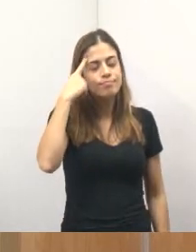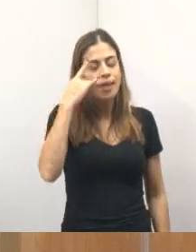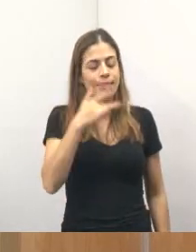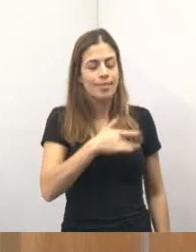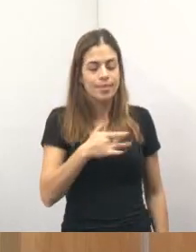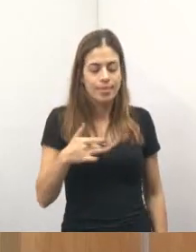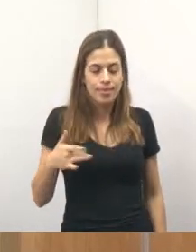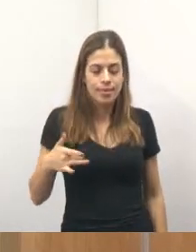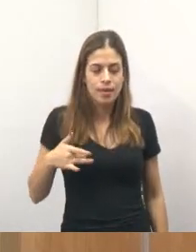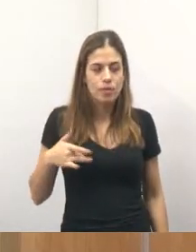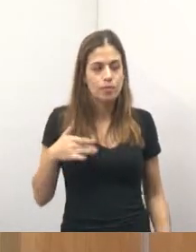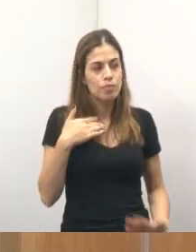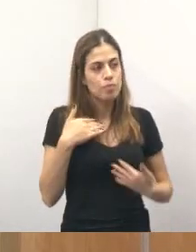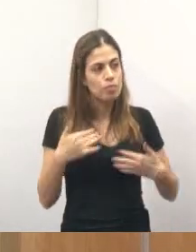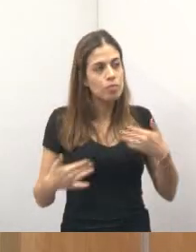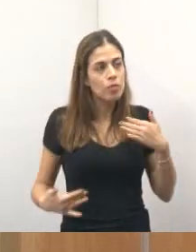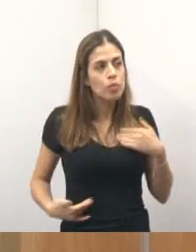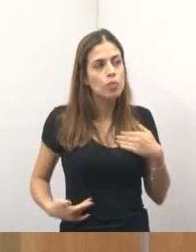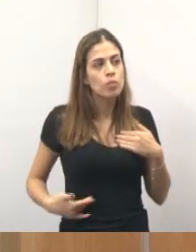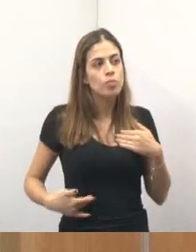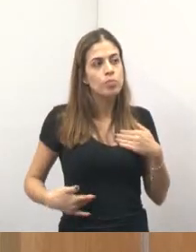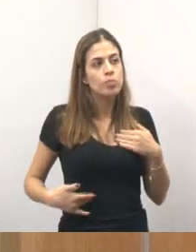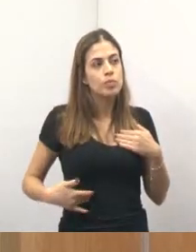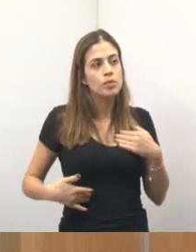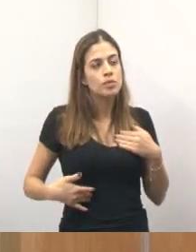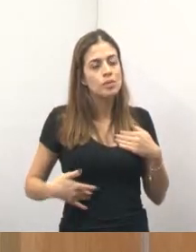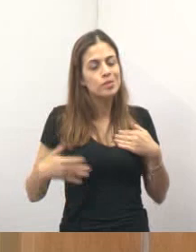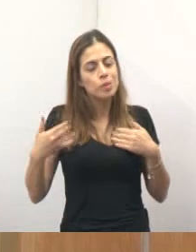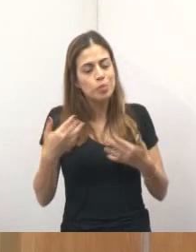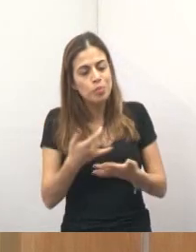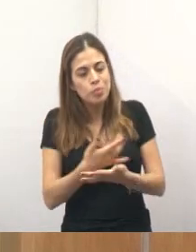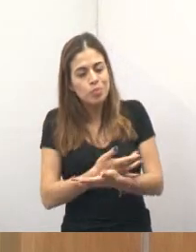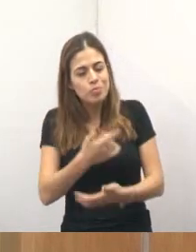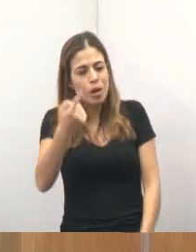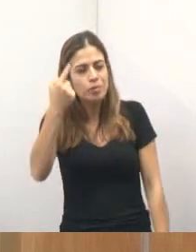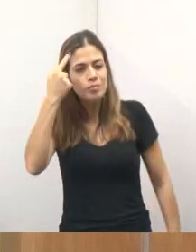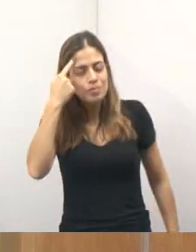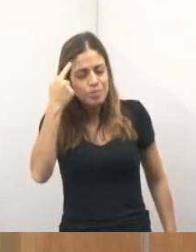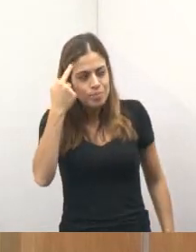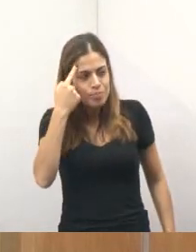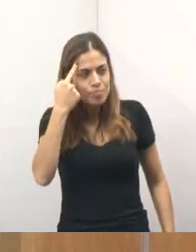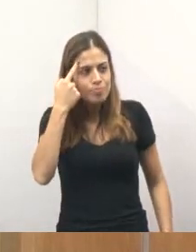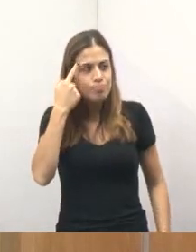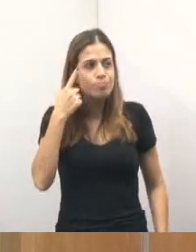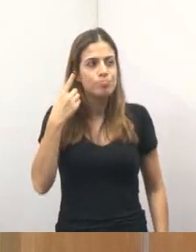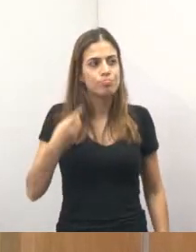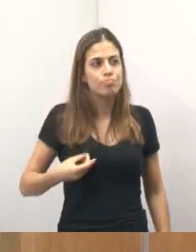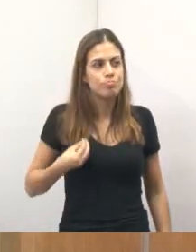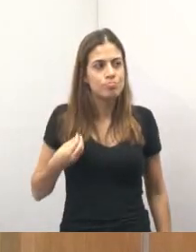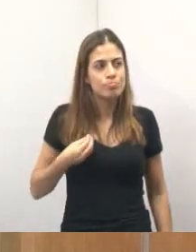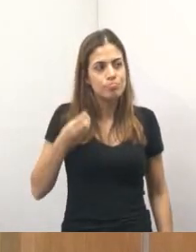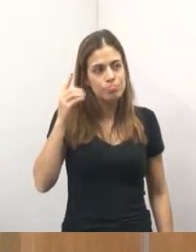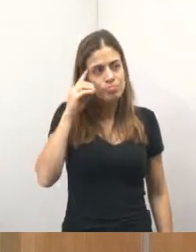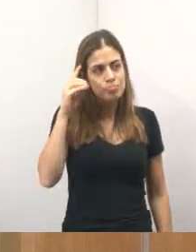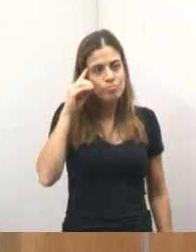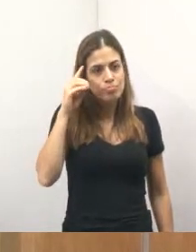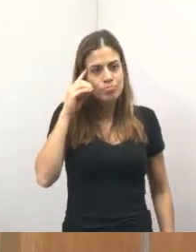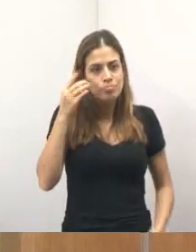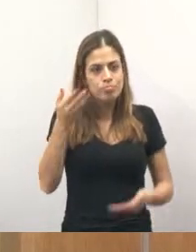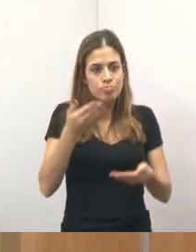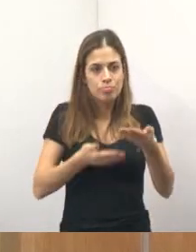saúde física, emocional, no relacionamento da família e social, e também da vida cotidiana e da rotina. Então, no mês de julho,